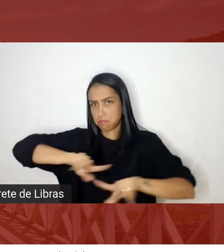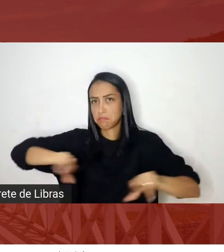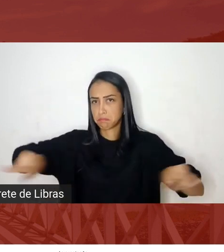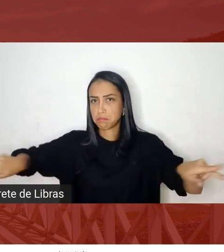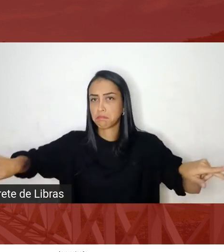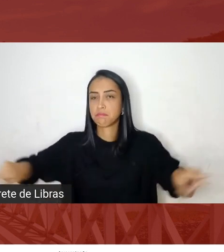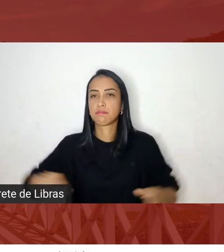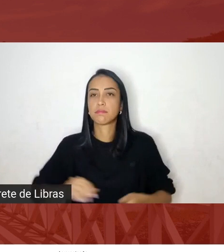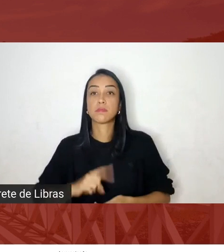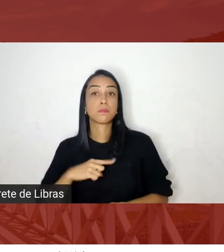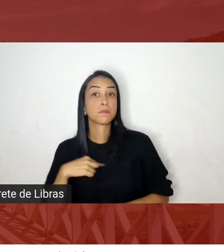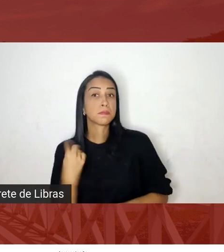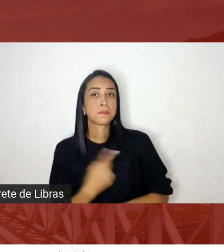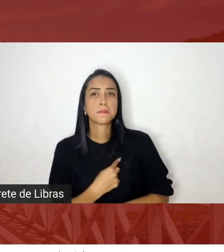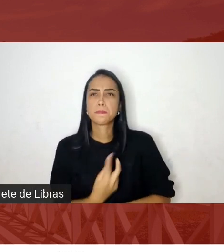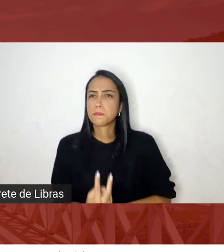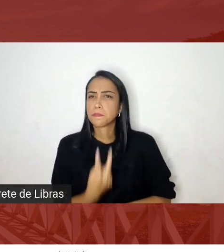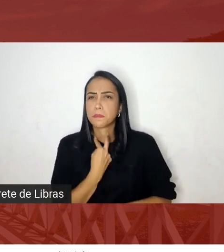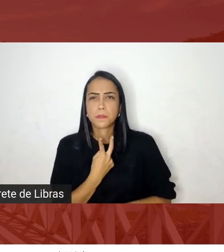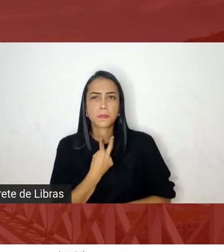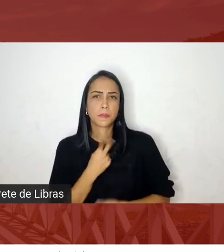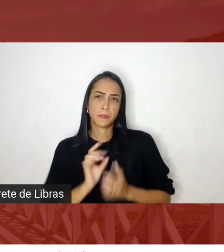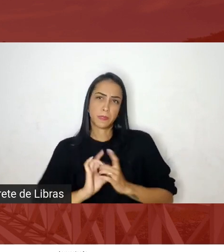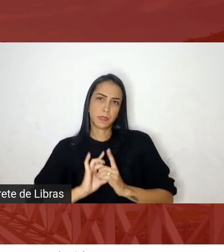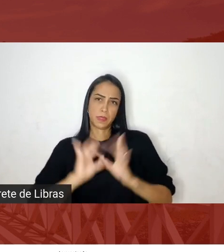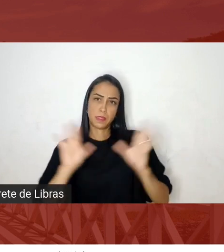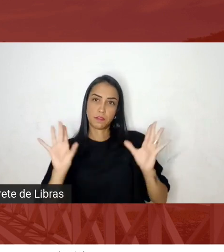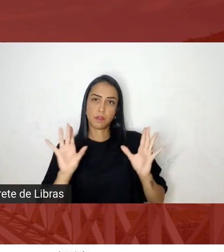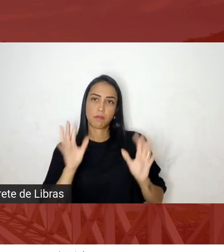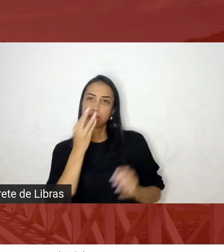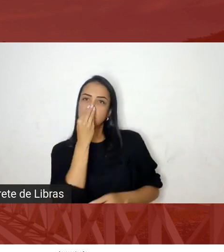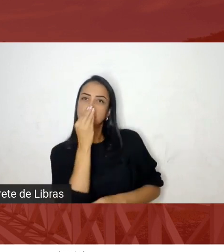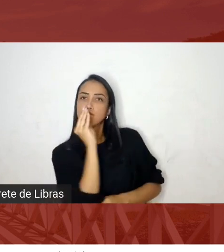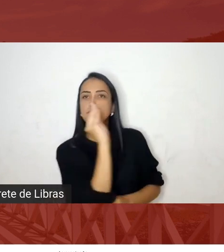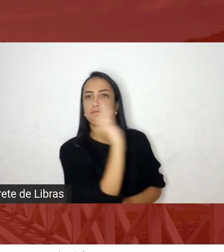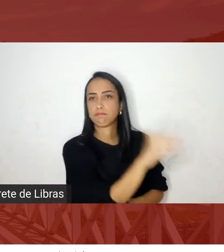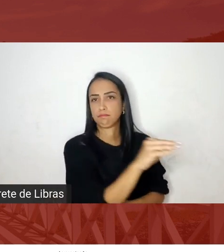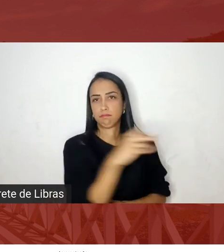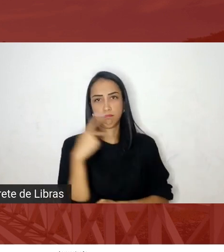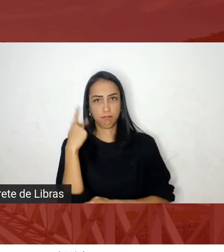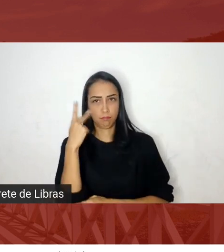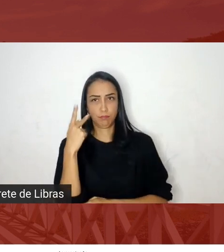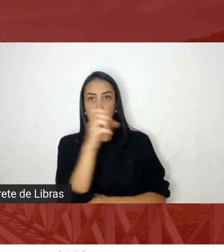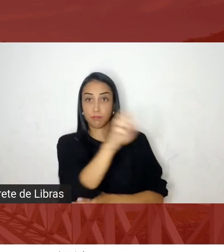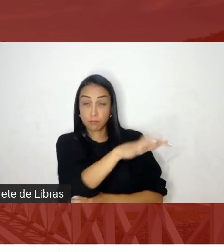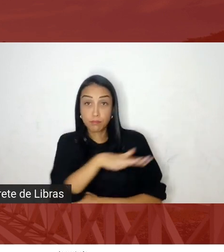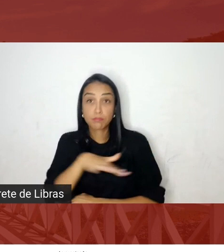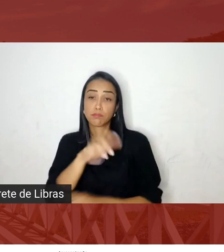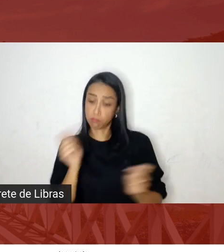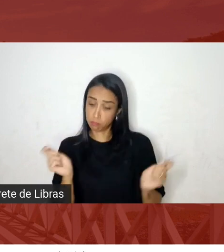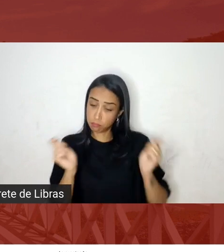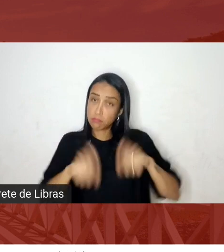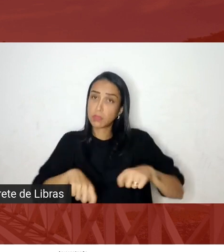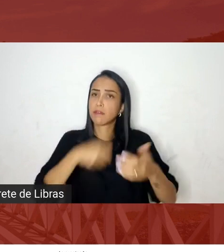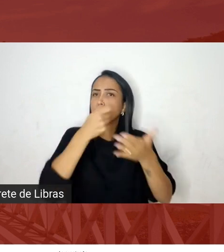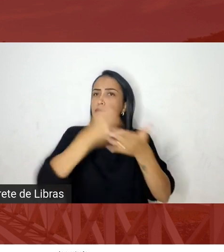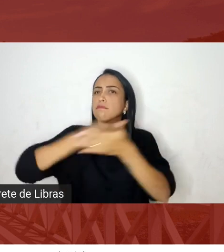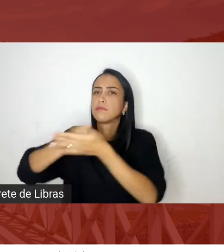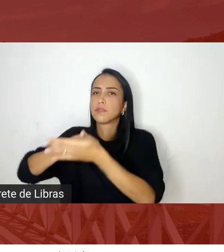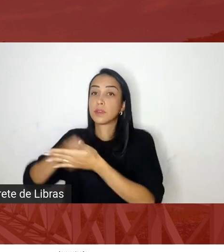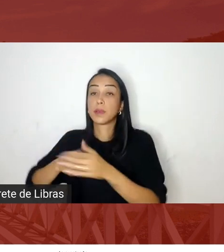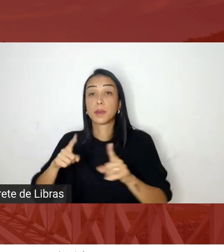mão do espaço político que nos possibilita defender esse tipo de coisa que é o espaço político democrático